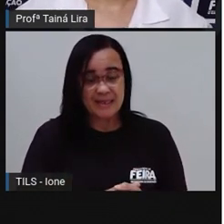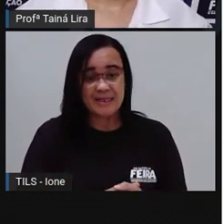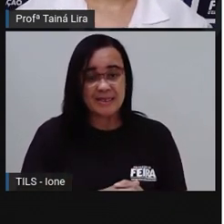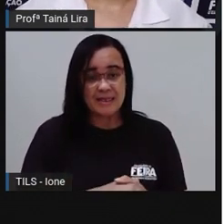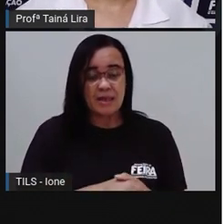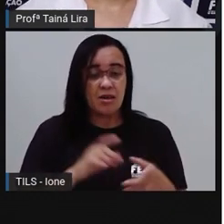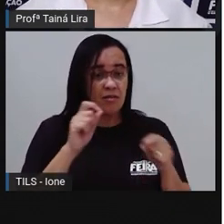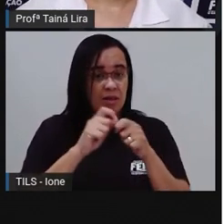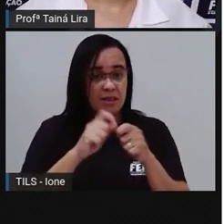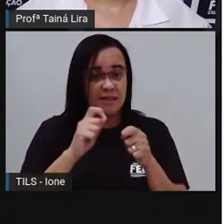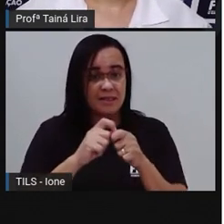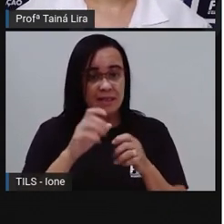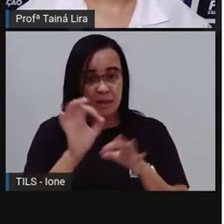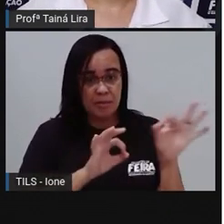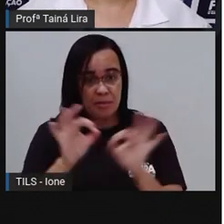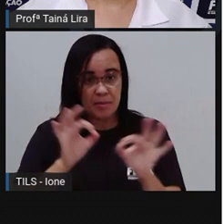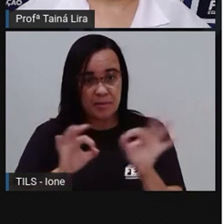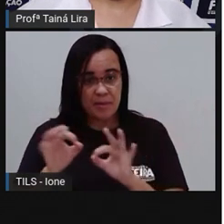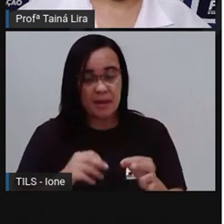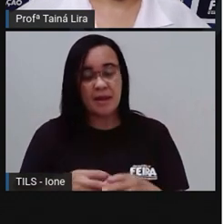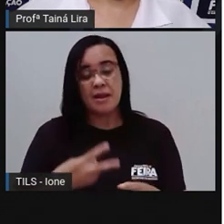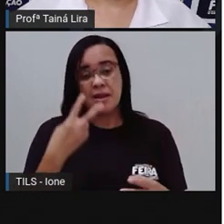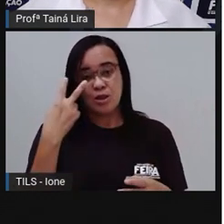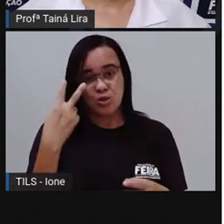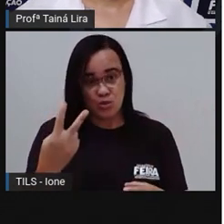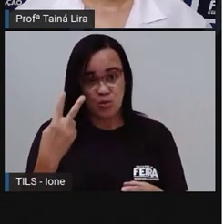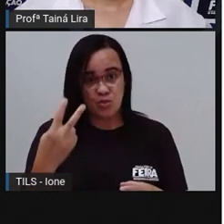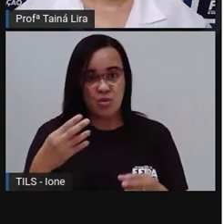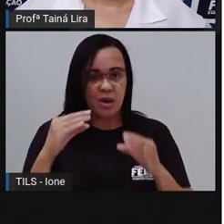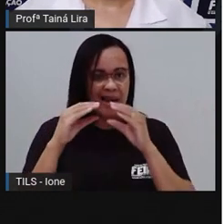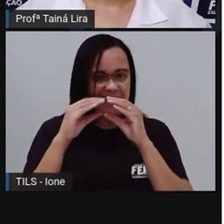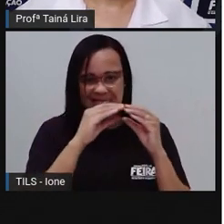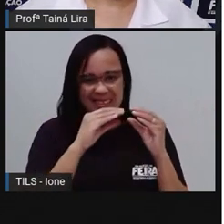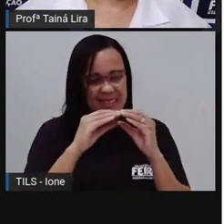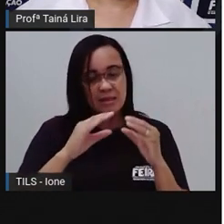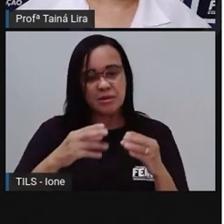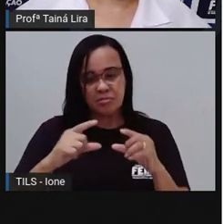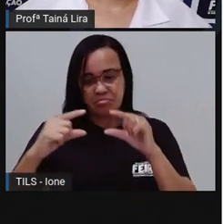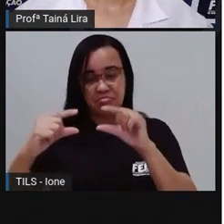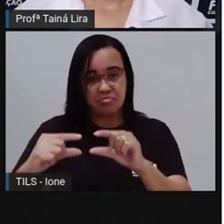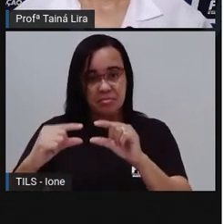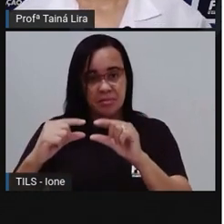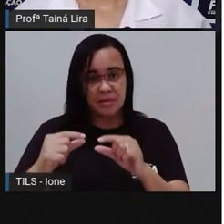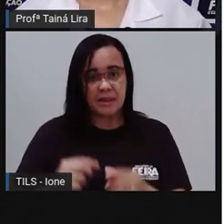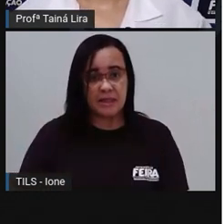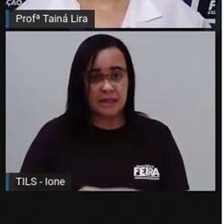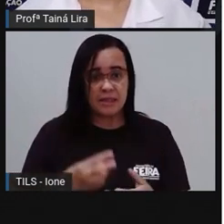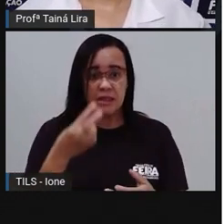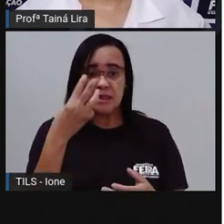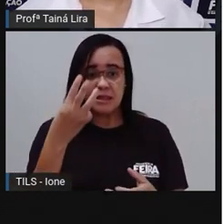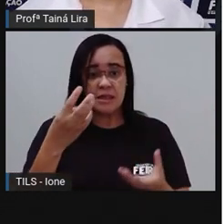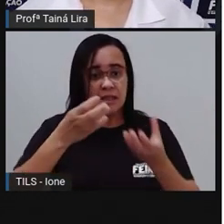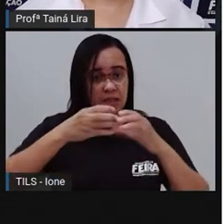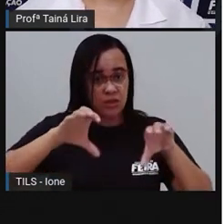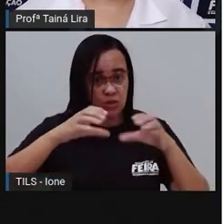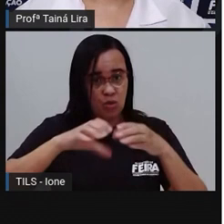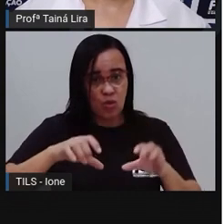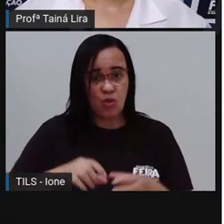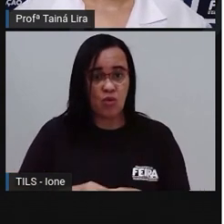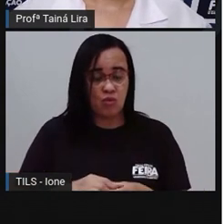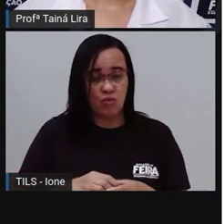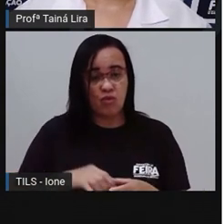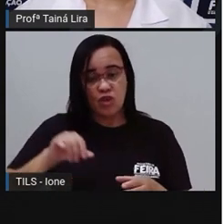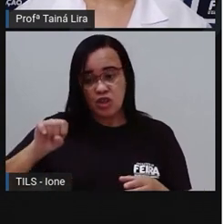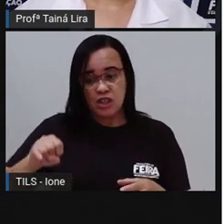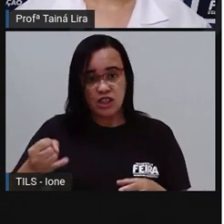médias, descascadas e picadas. Três ovos. Meia xícara de óleo.